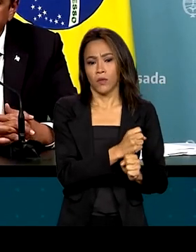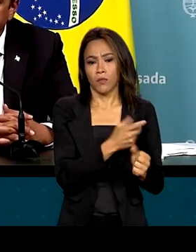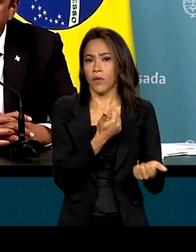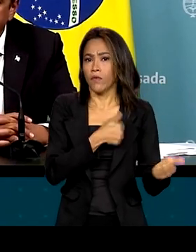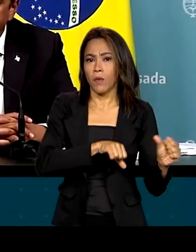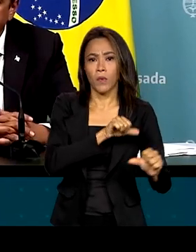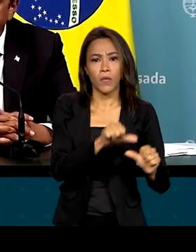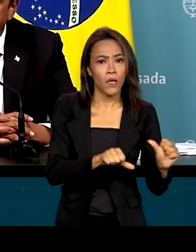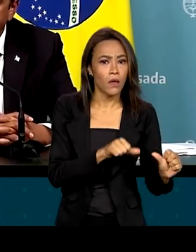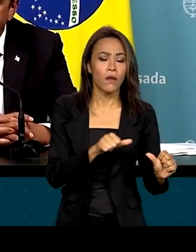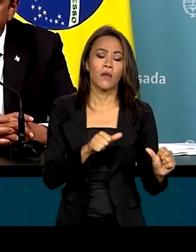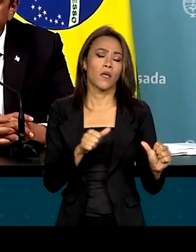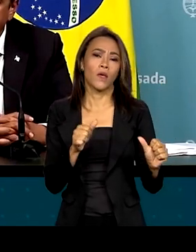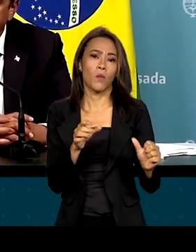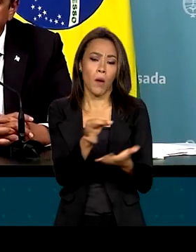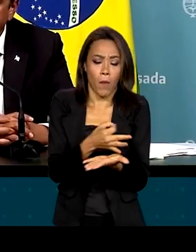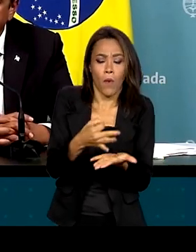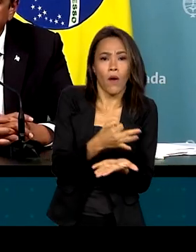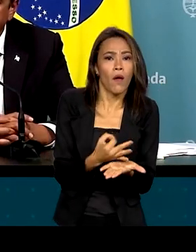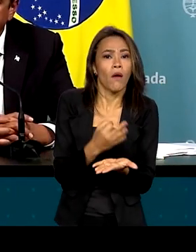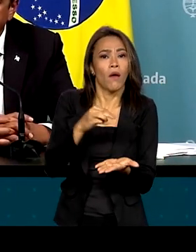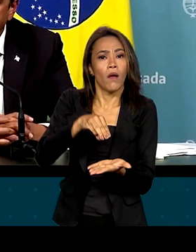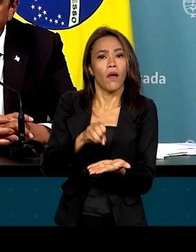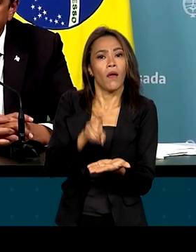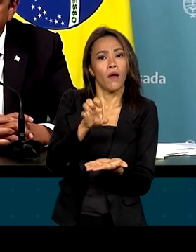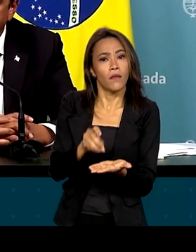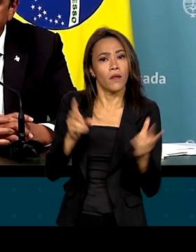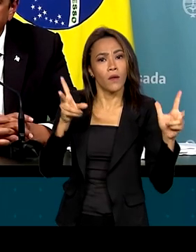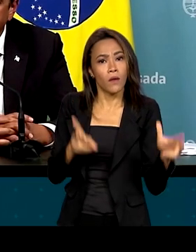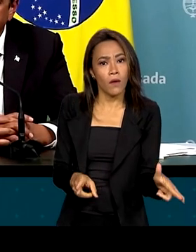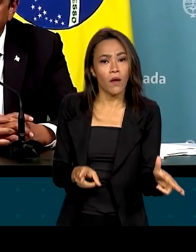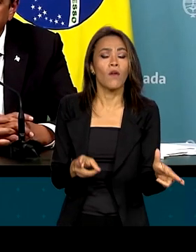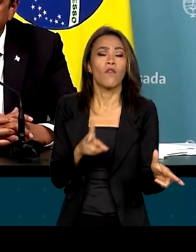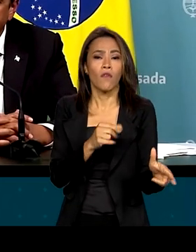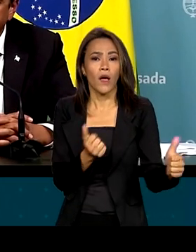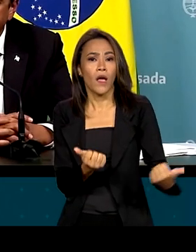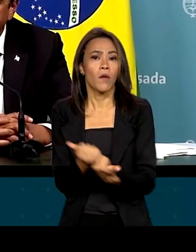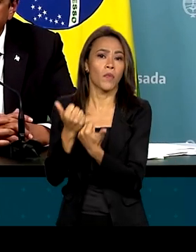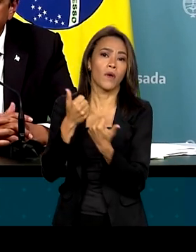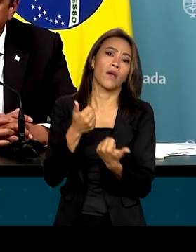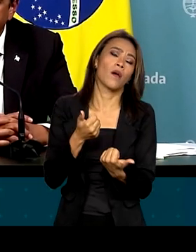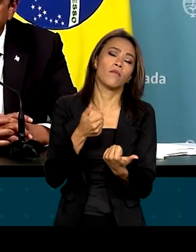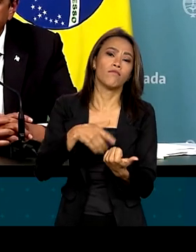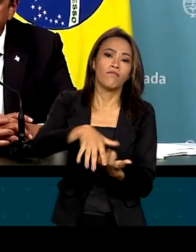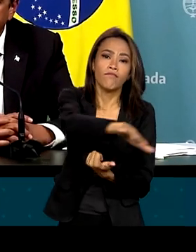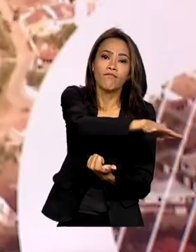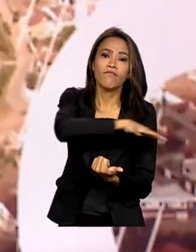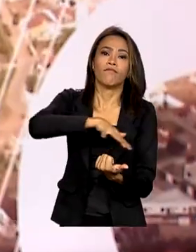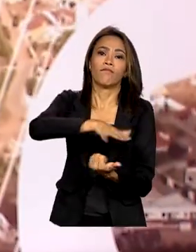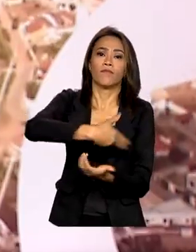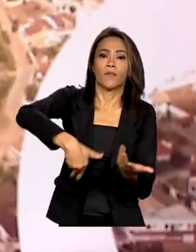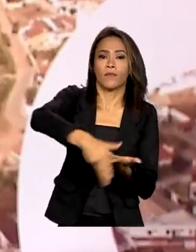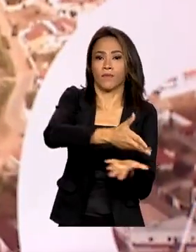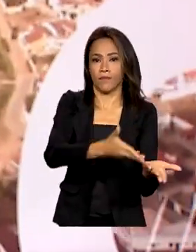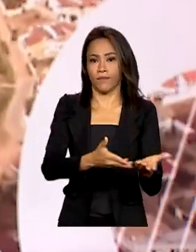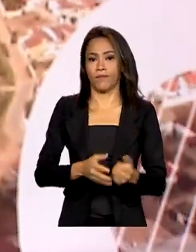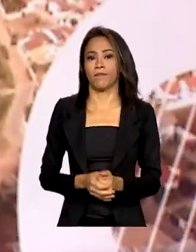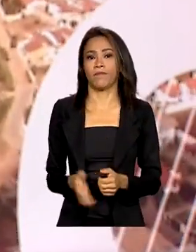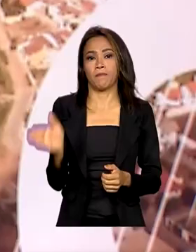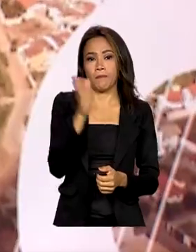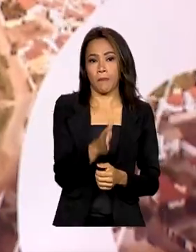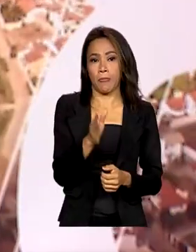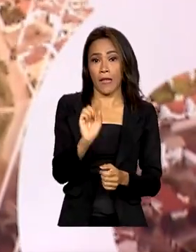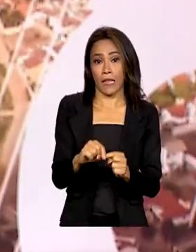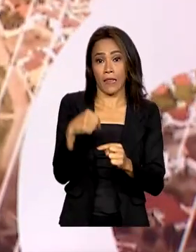fato de que uma moeda comum entre os dois países vai fortalecer o comércio exterior na região. Depois